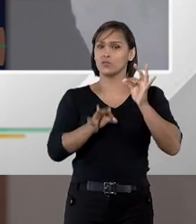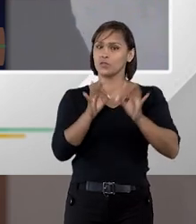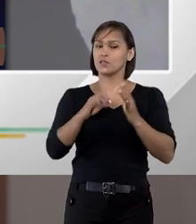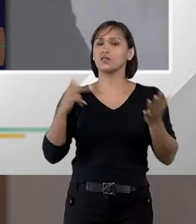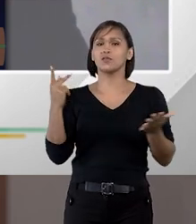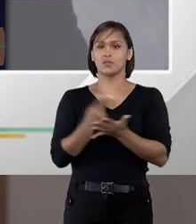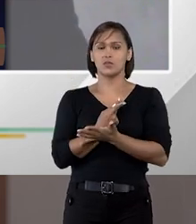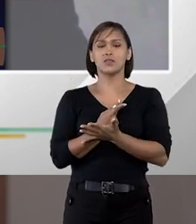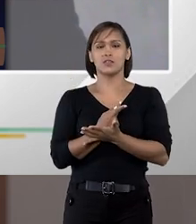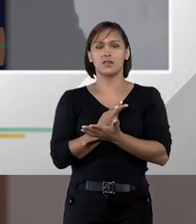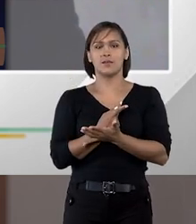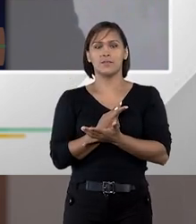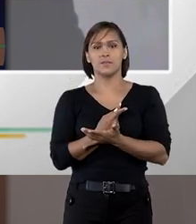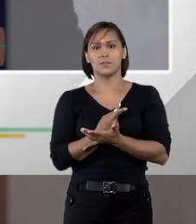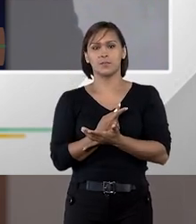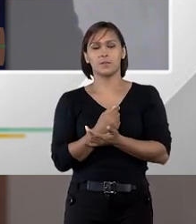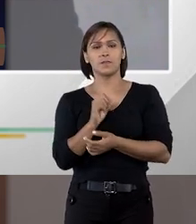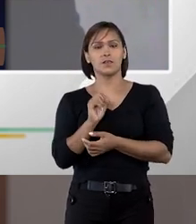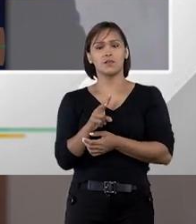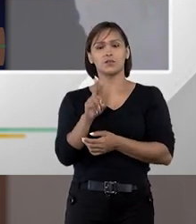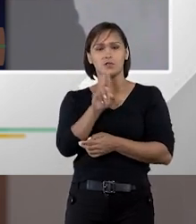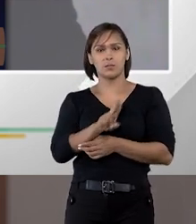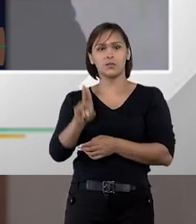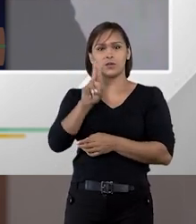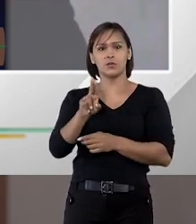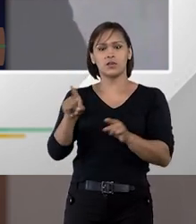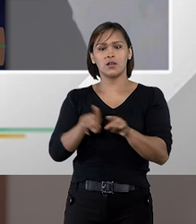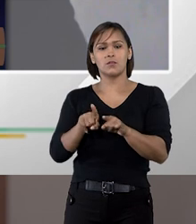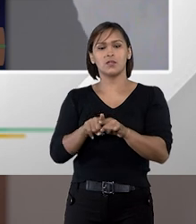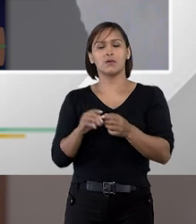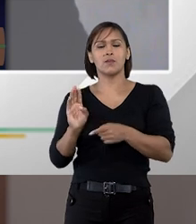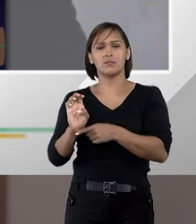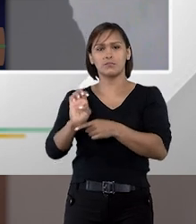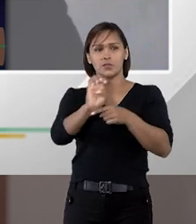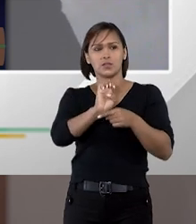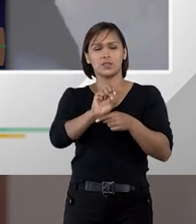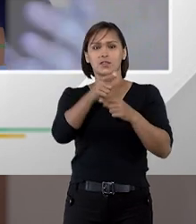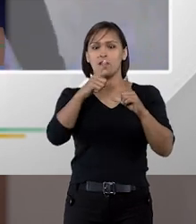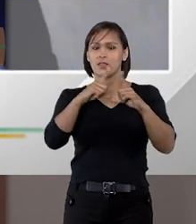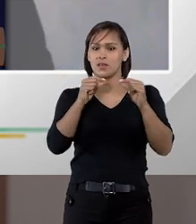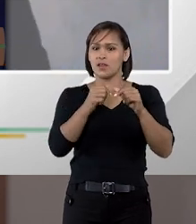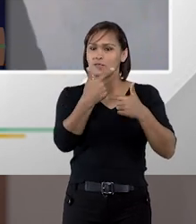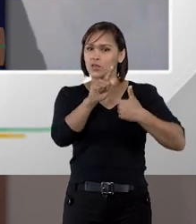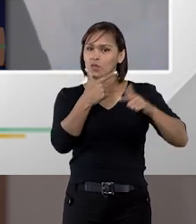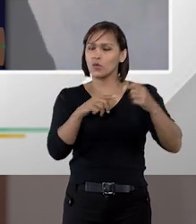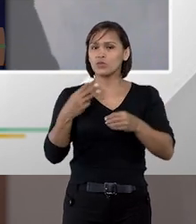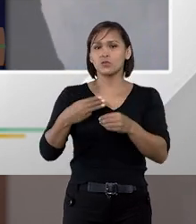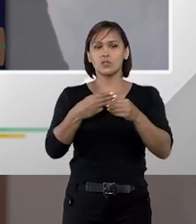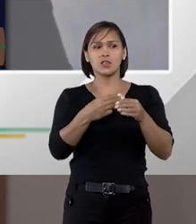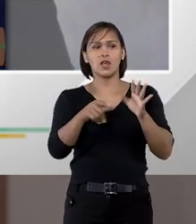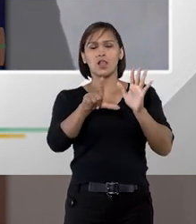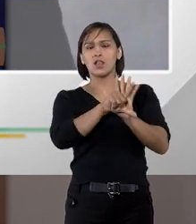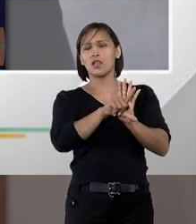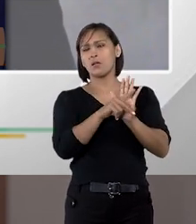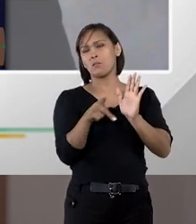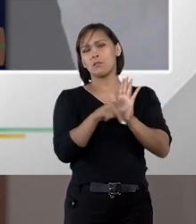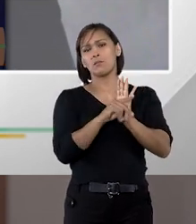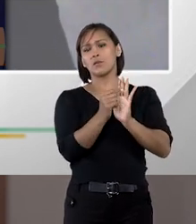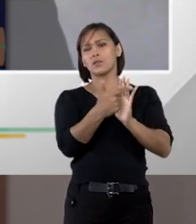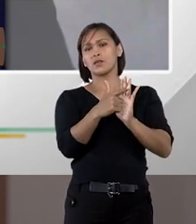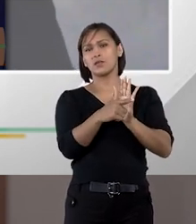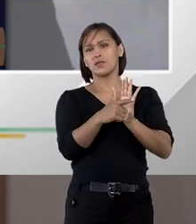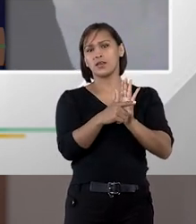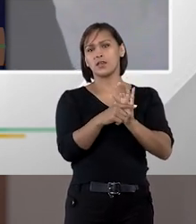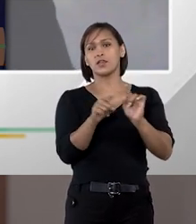jurídica não só para a União Federal mas para os Estados devem para os outros municípios que não possuem ainda uma legislação própria